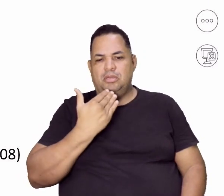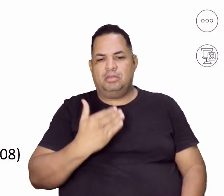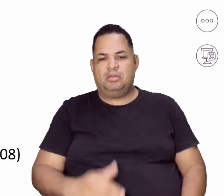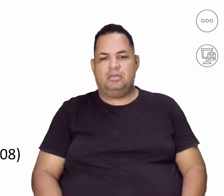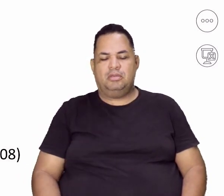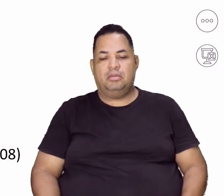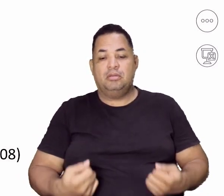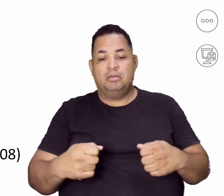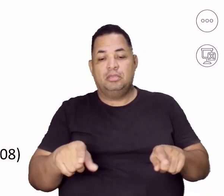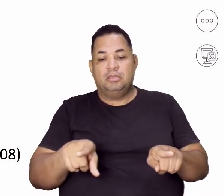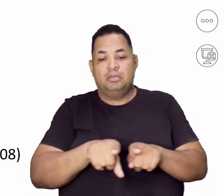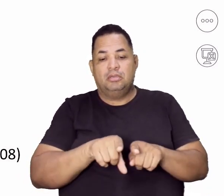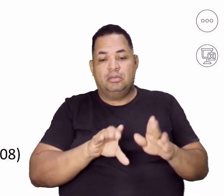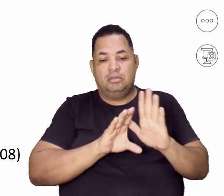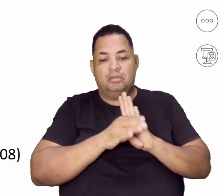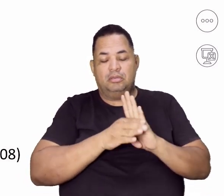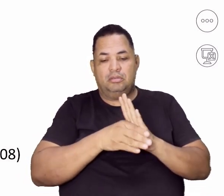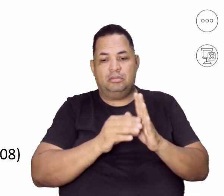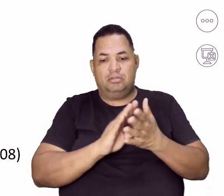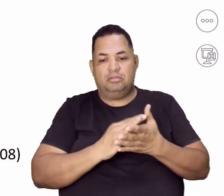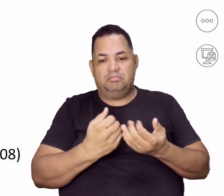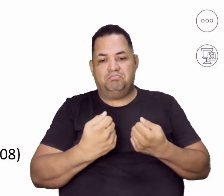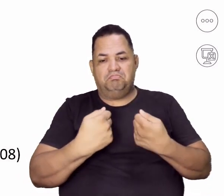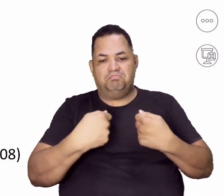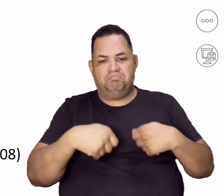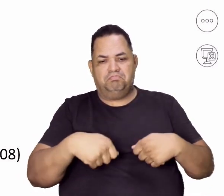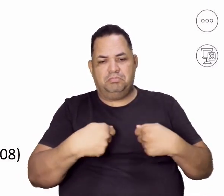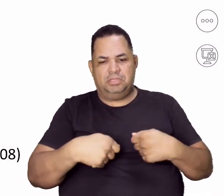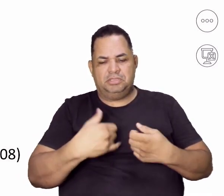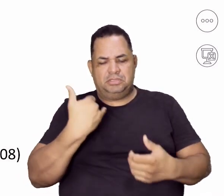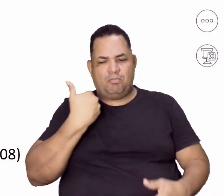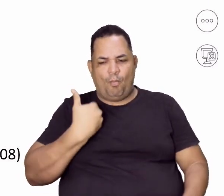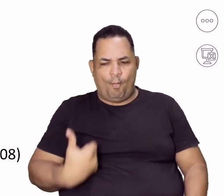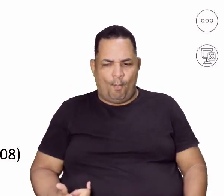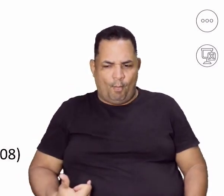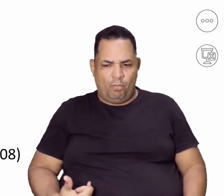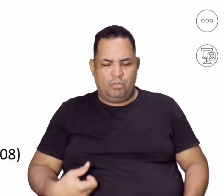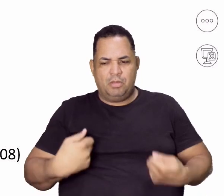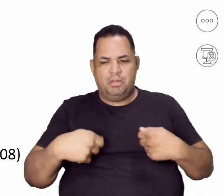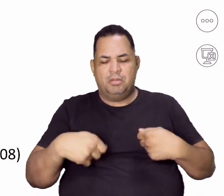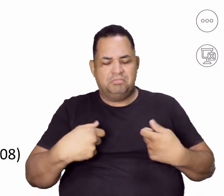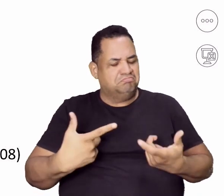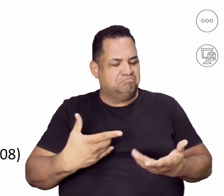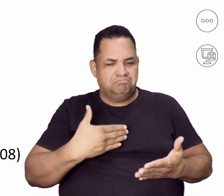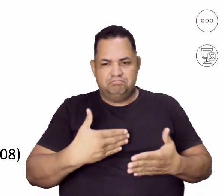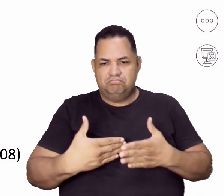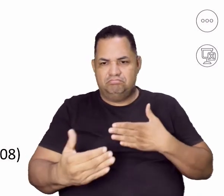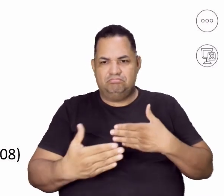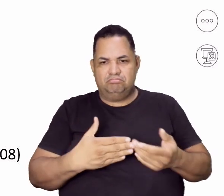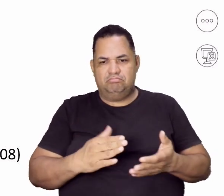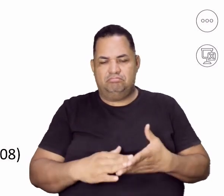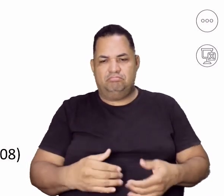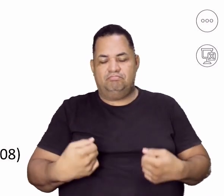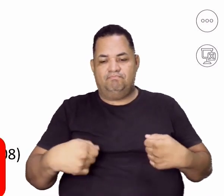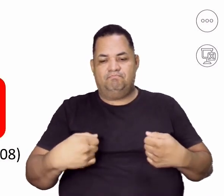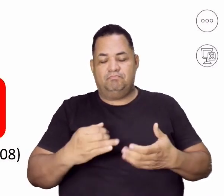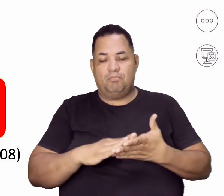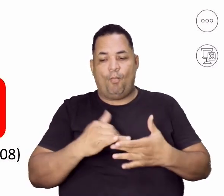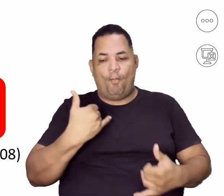Pode ser definida como uma necessidade excessiva de emagrecer, tá? Necessidade